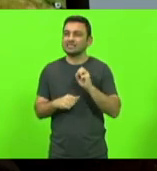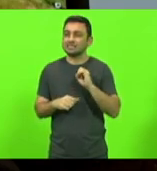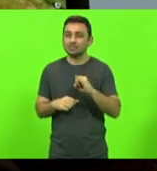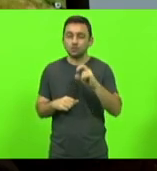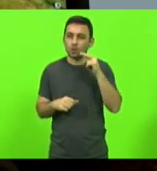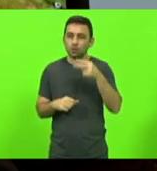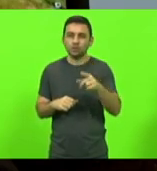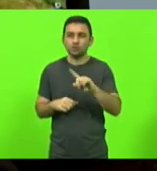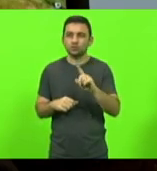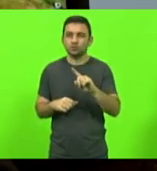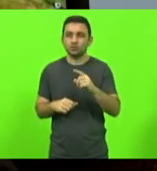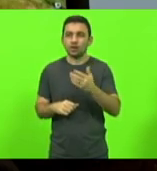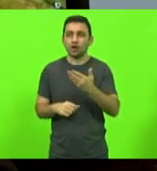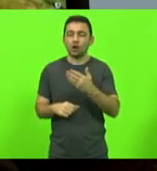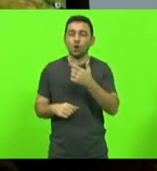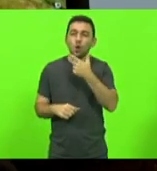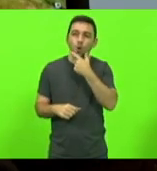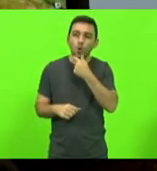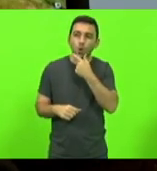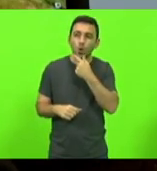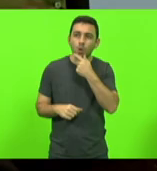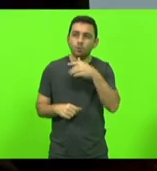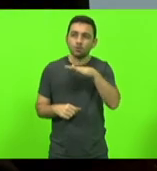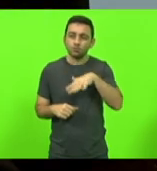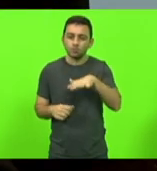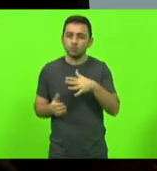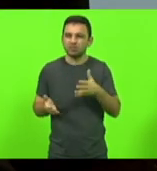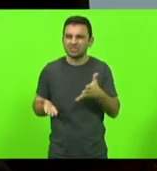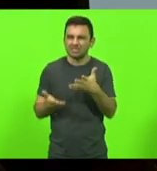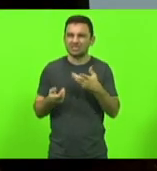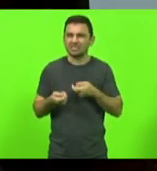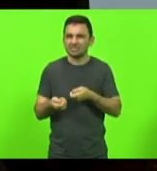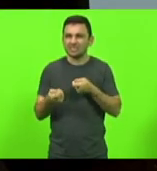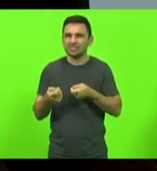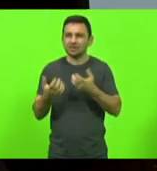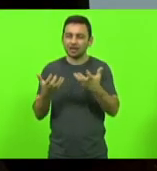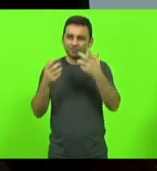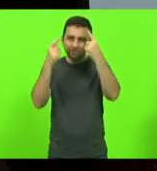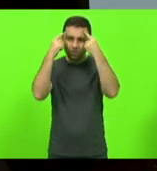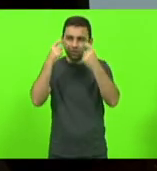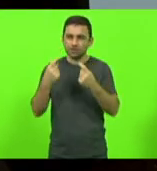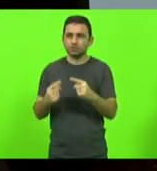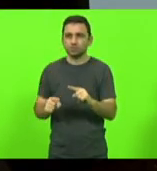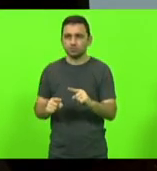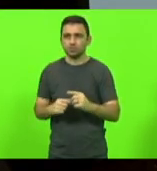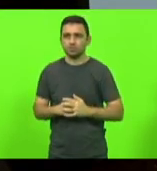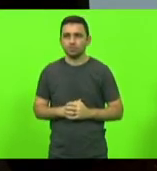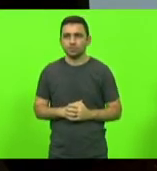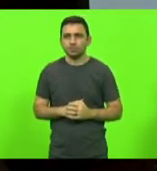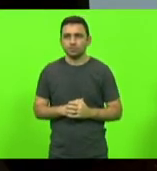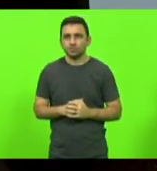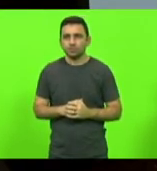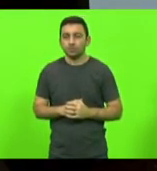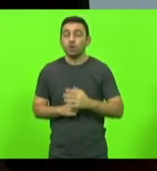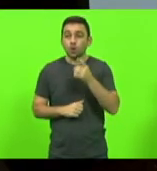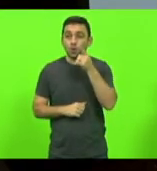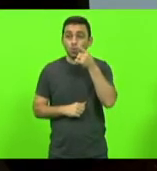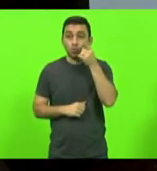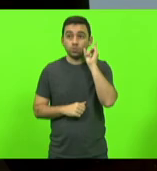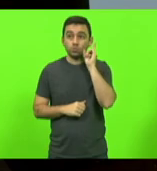pelos próprios homens que provocam e promovem a violência. Ontem,